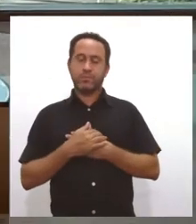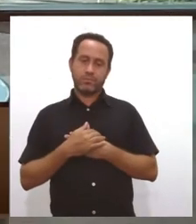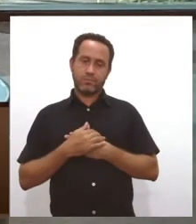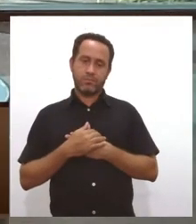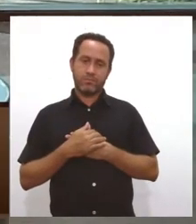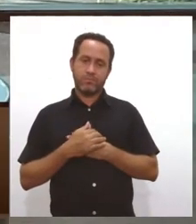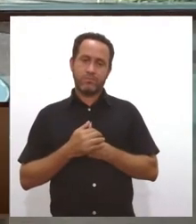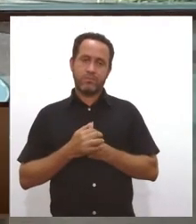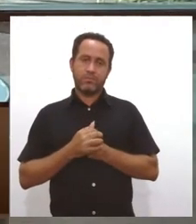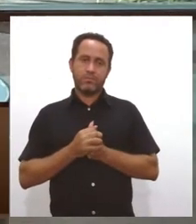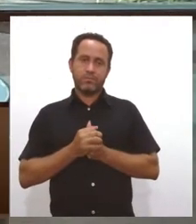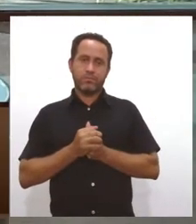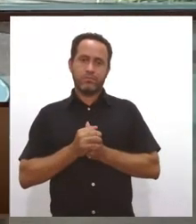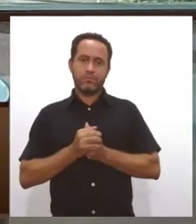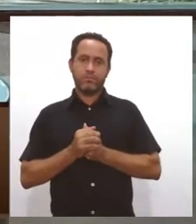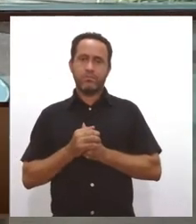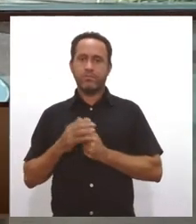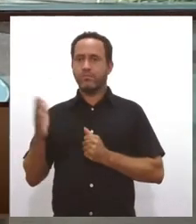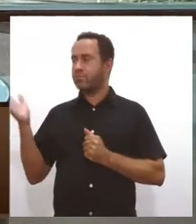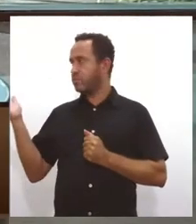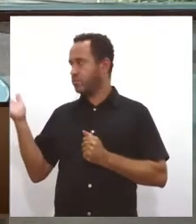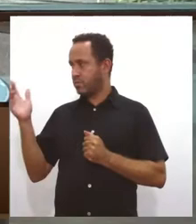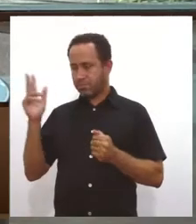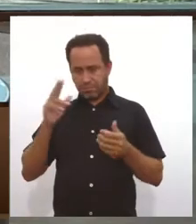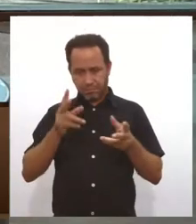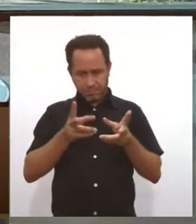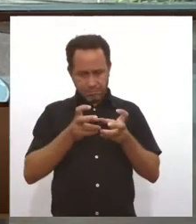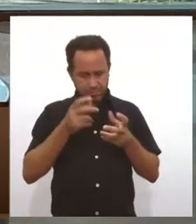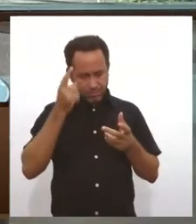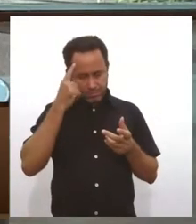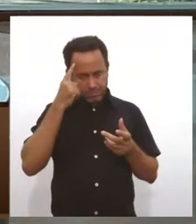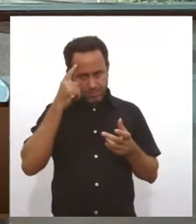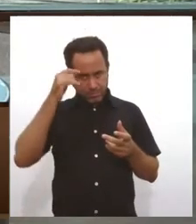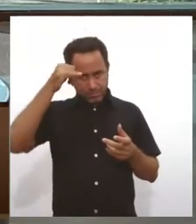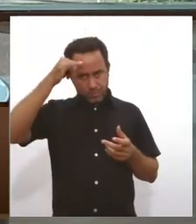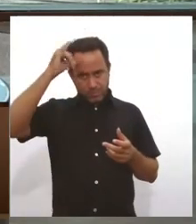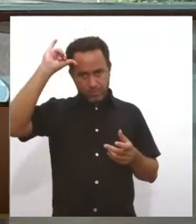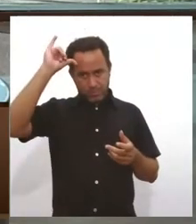A senhora colocou aí, eu nunca tinha pensado nessa história do boi, né?